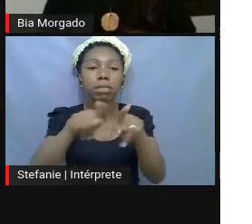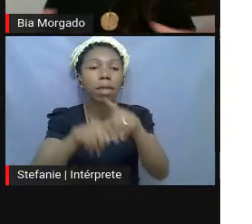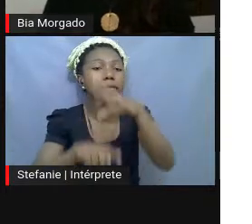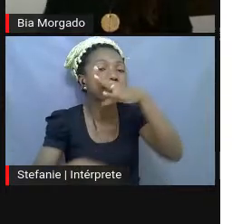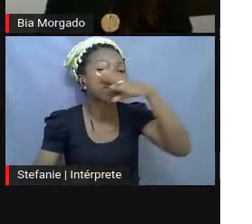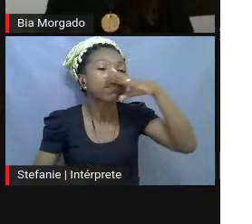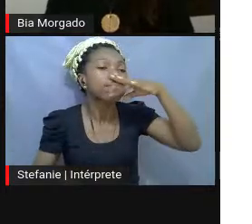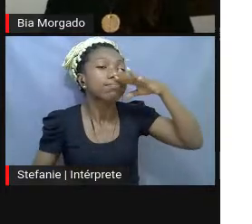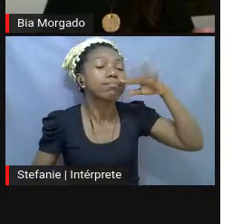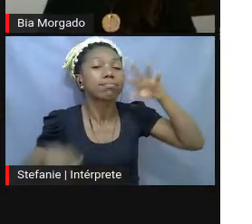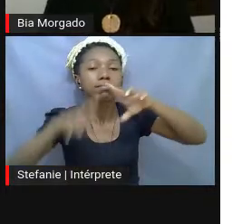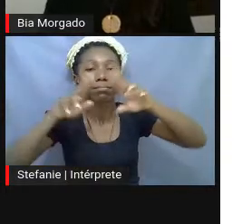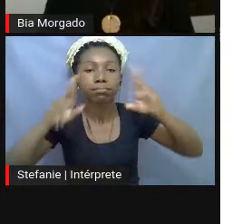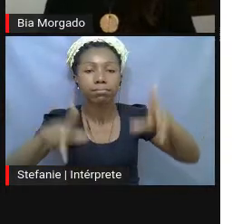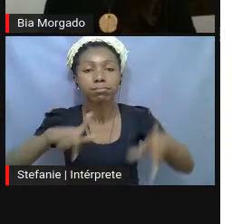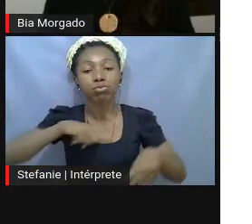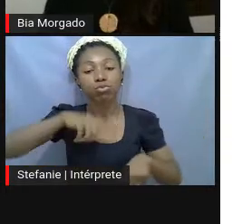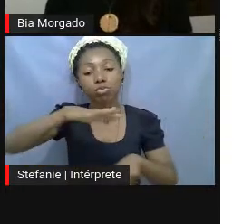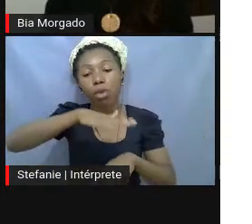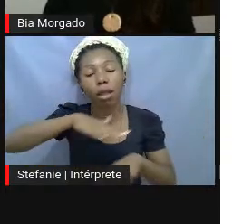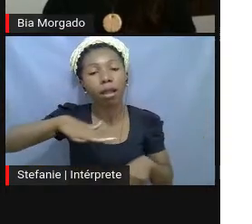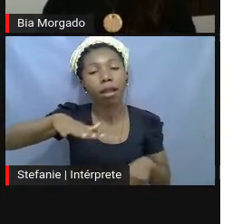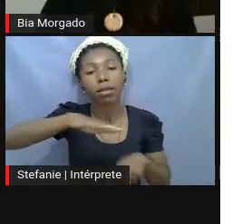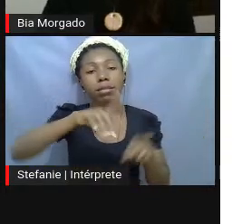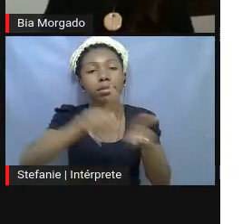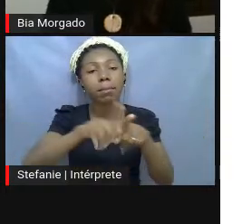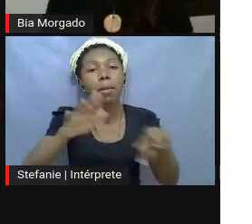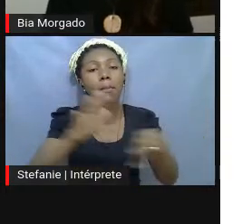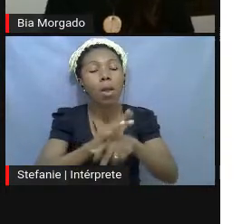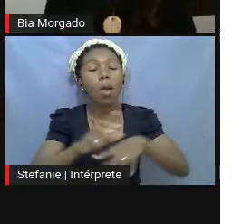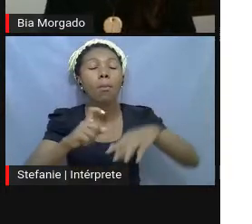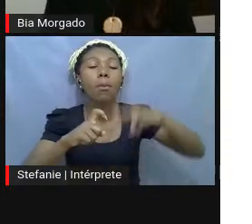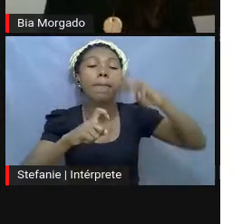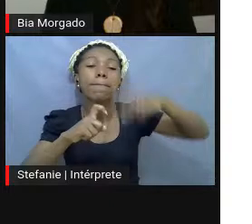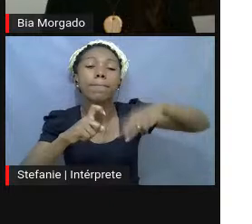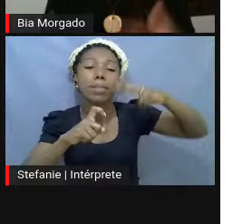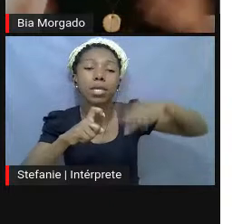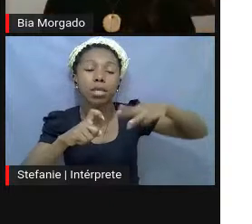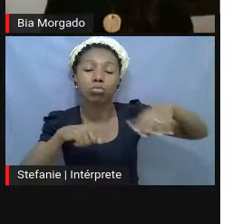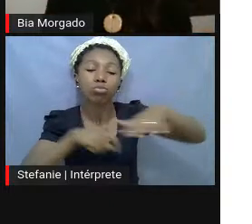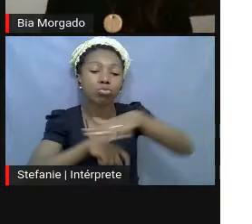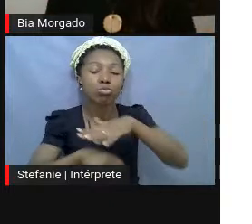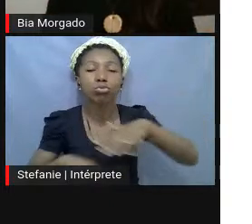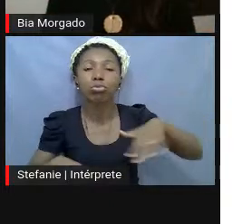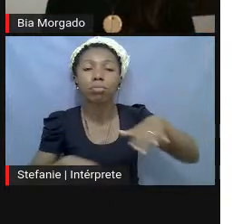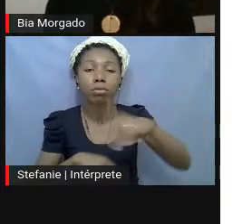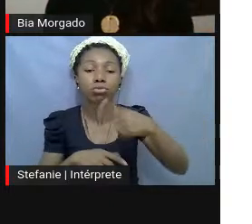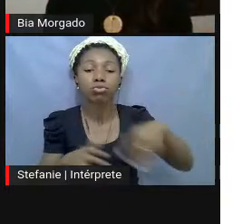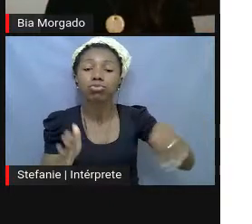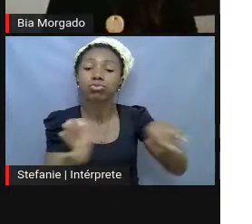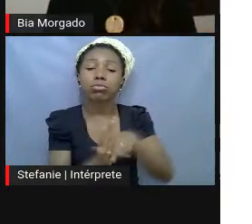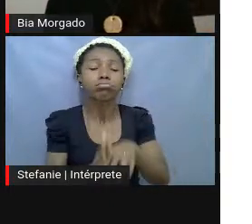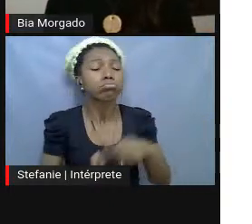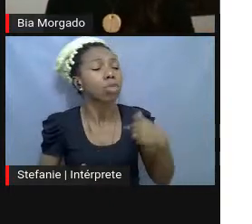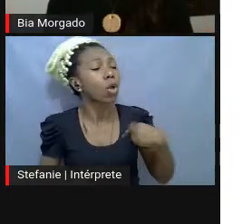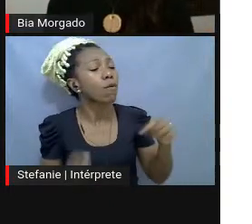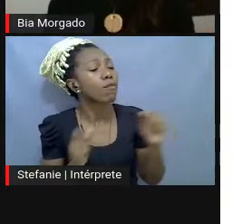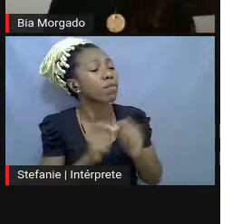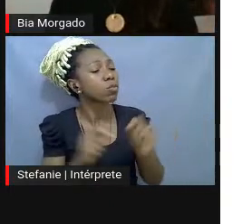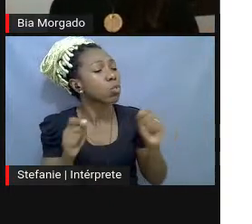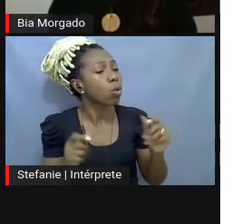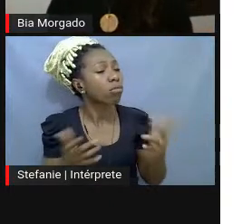e tinha uma área, né, aberta ao mito, por exemplo, que é um espaço circular que você chegava ali, e aí, eu vou fazer o que aqui, o que eu devo fazer,